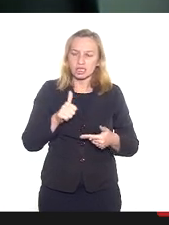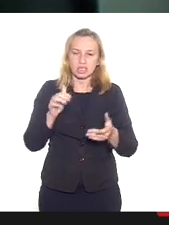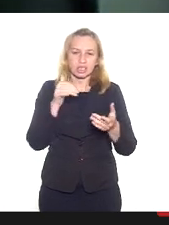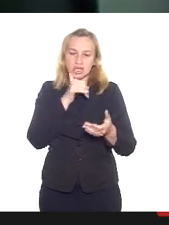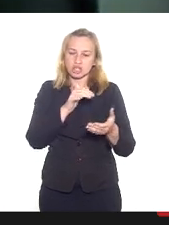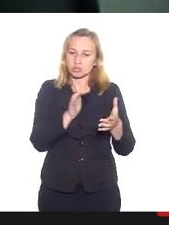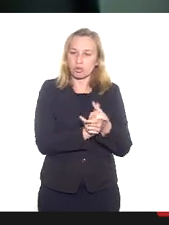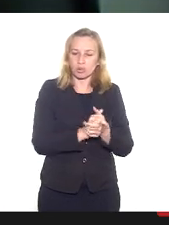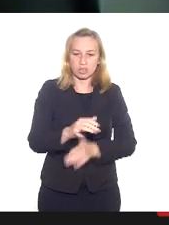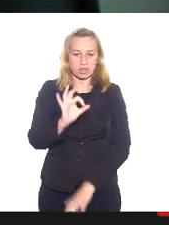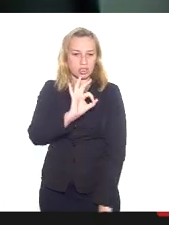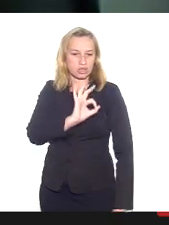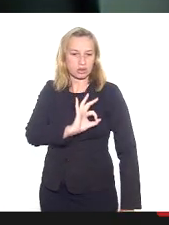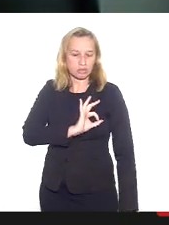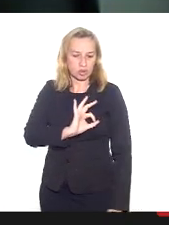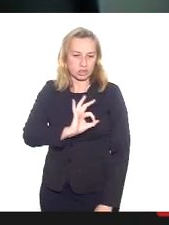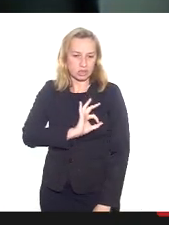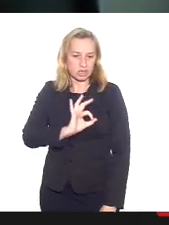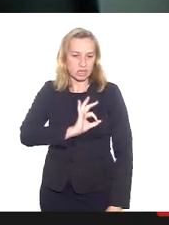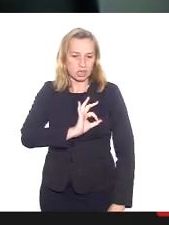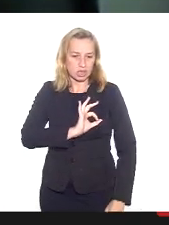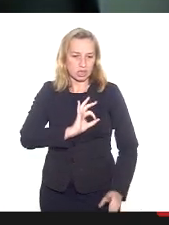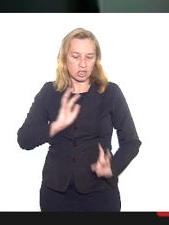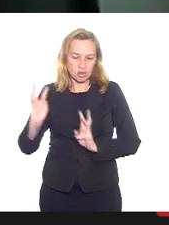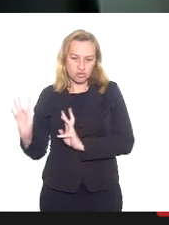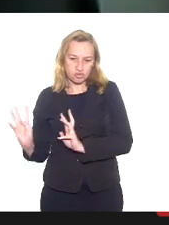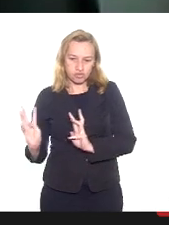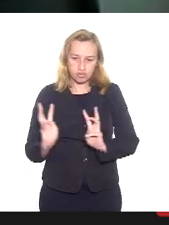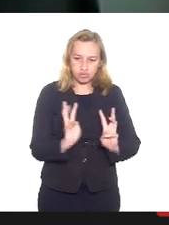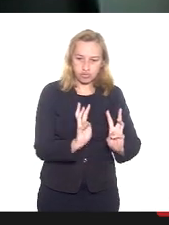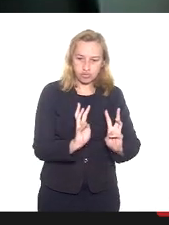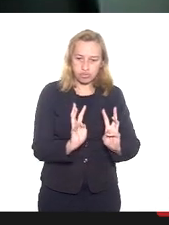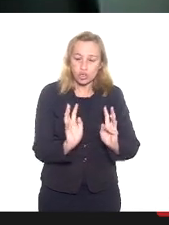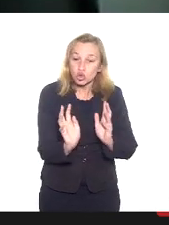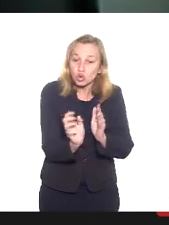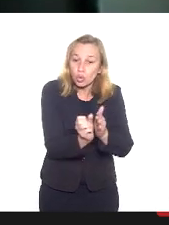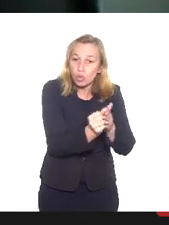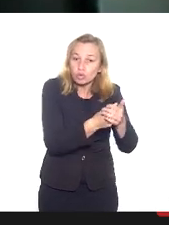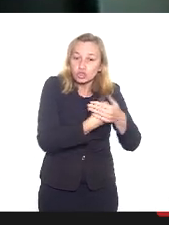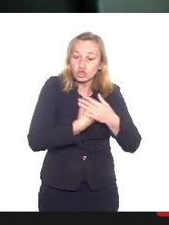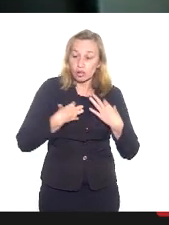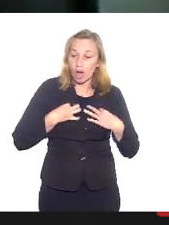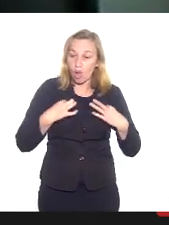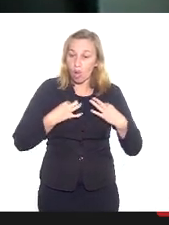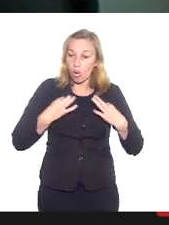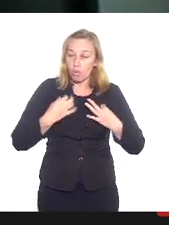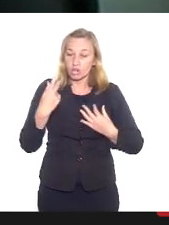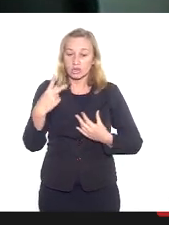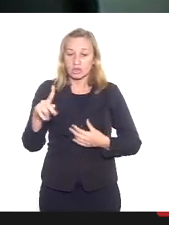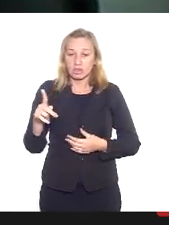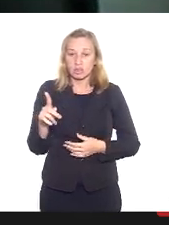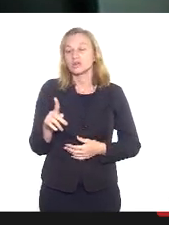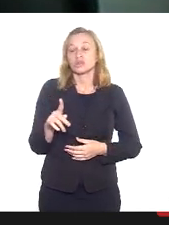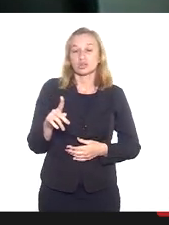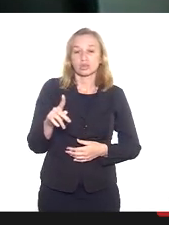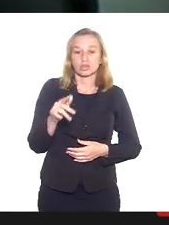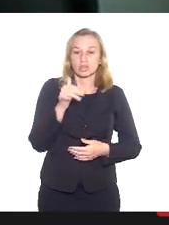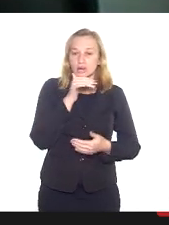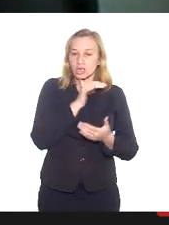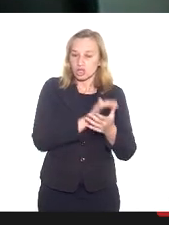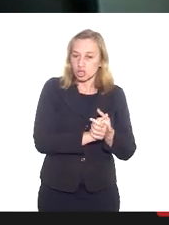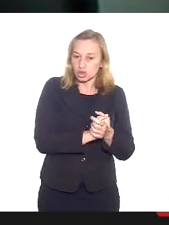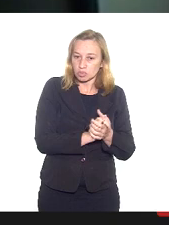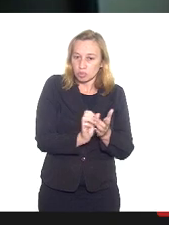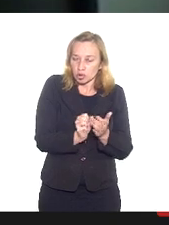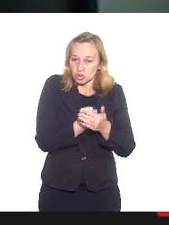militares, que secavam a farda de seus maridos exatamente no motor da